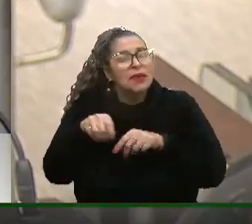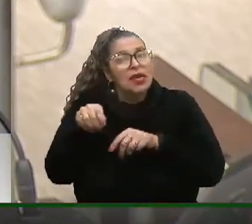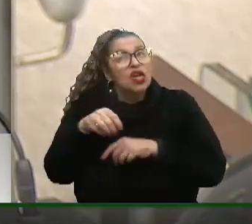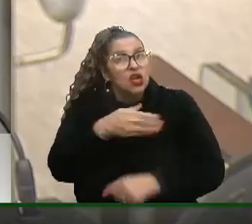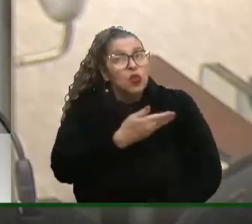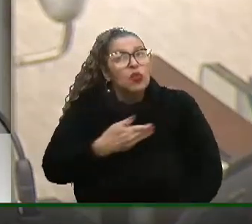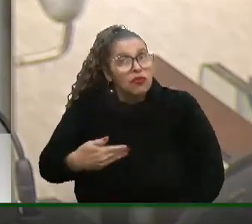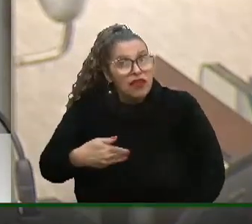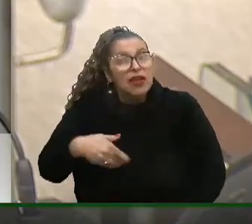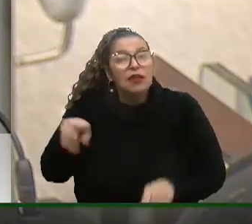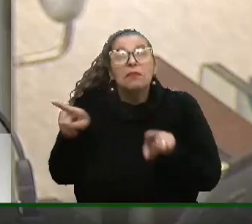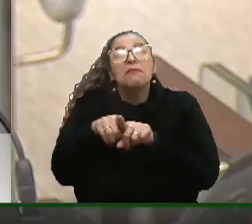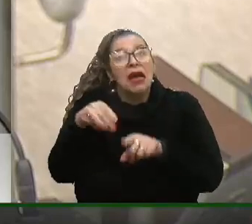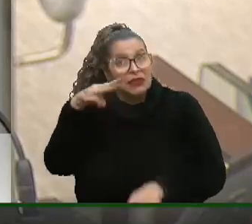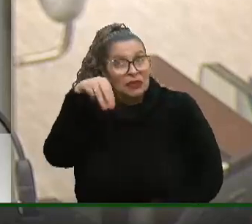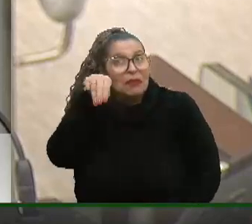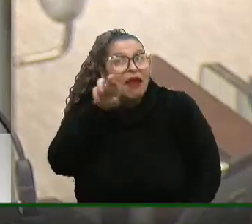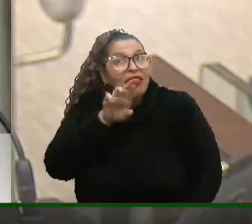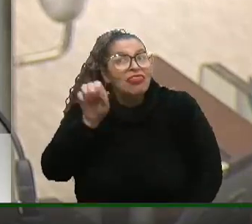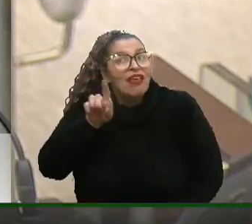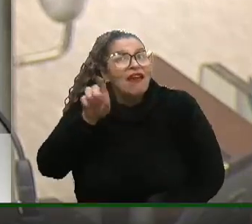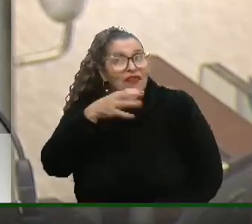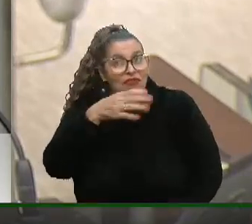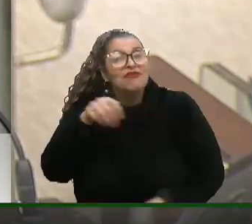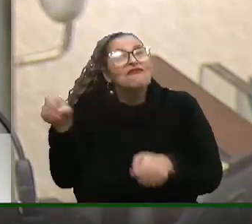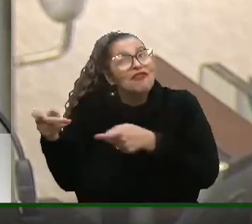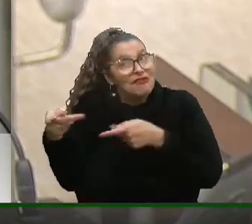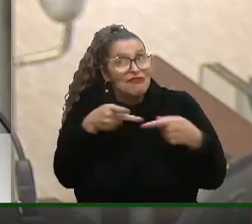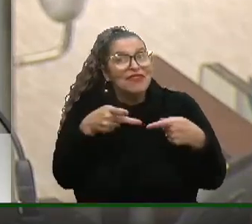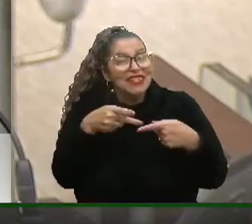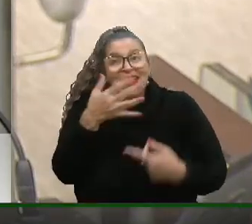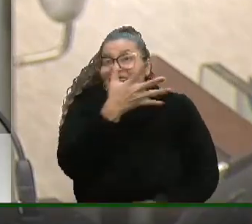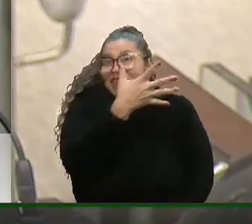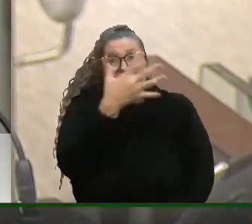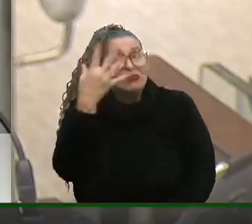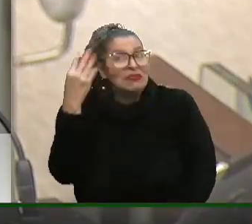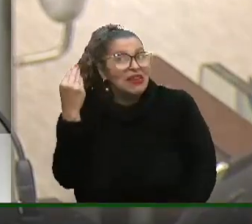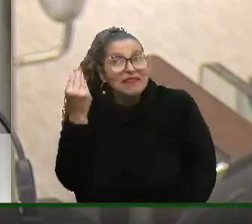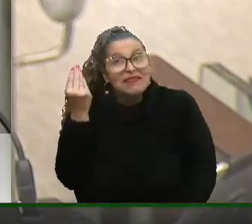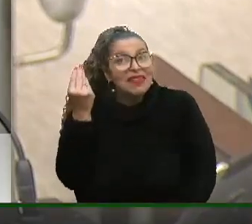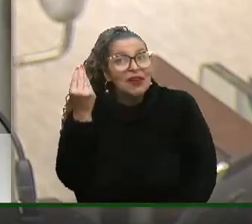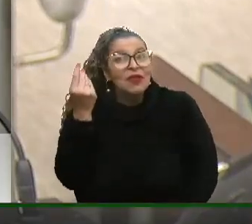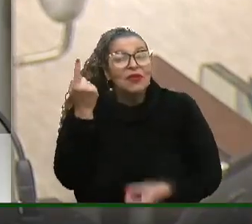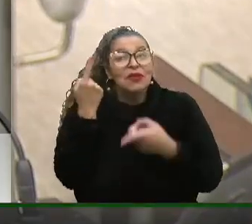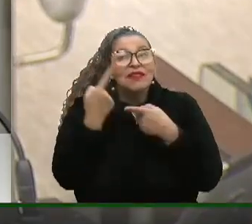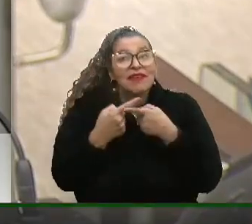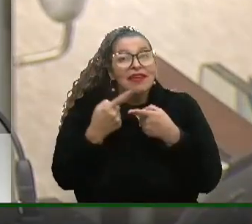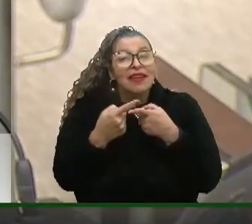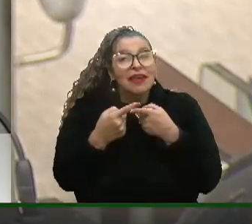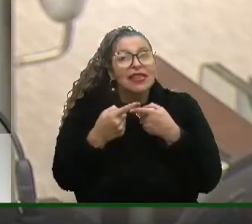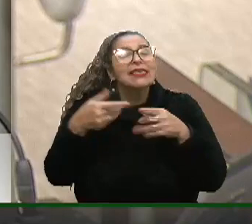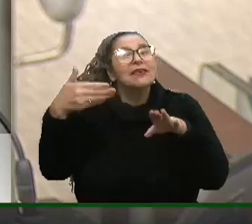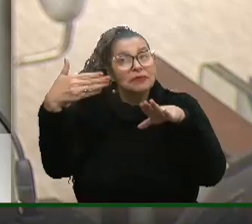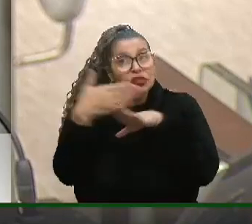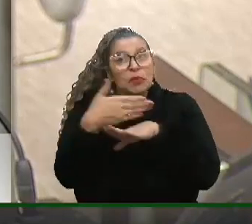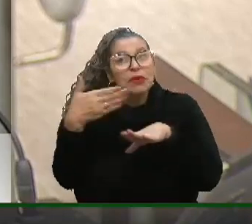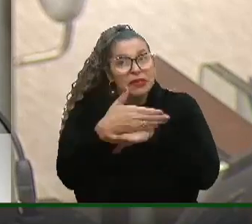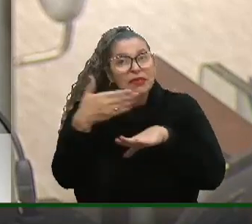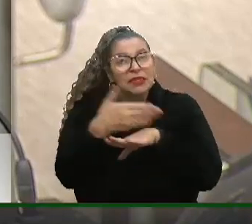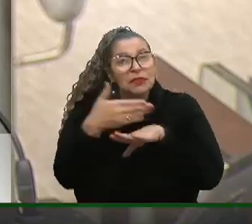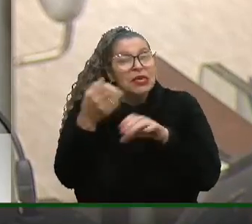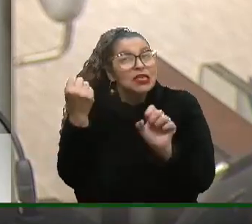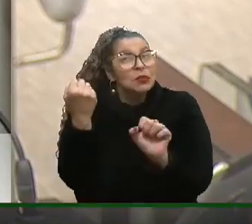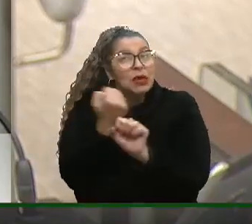mas o Matheus foi. E ele esqueceu, convenientemente, que ele tinha participado de uma